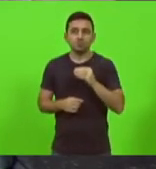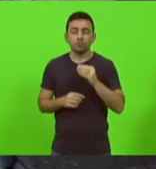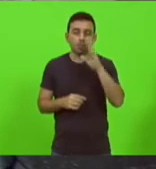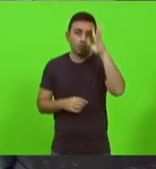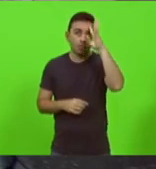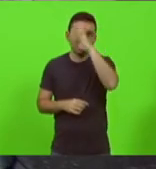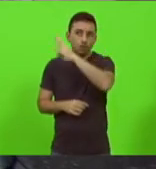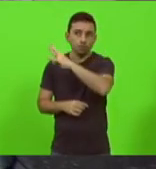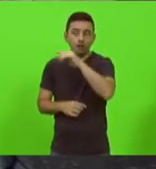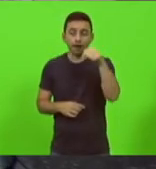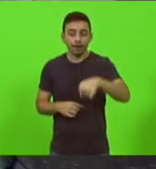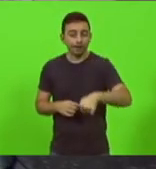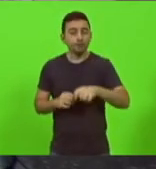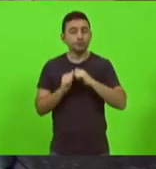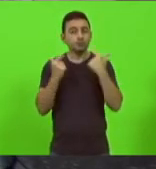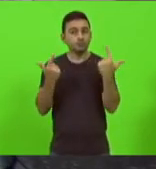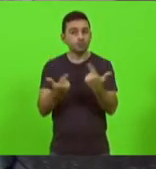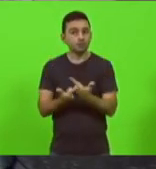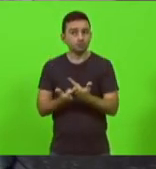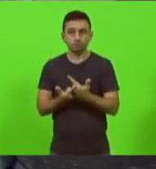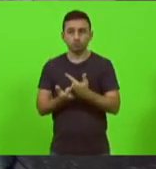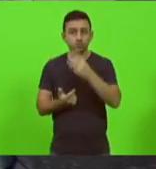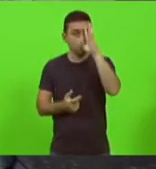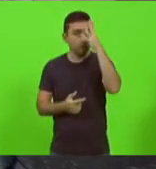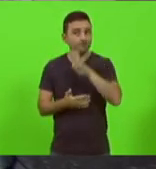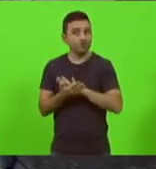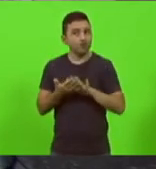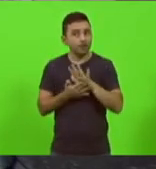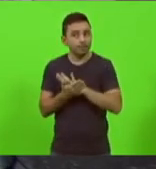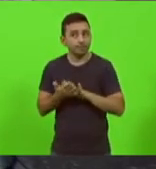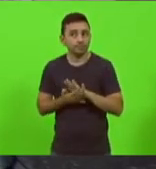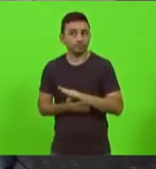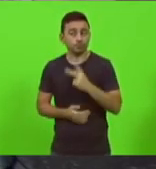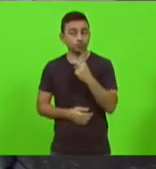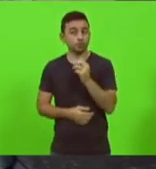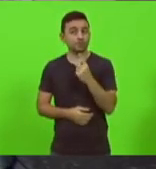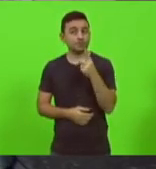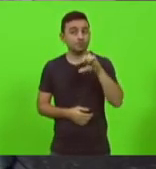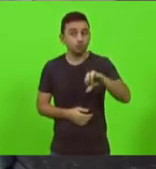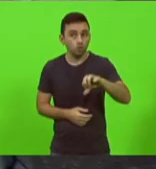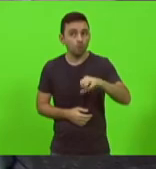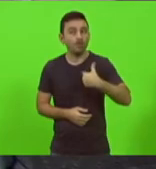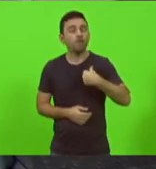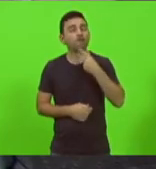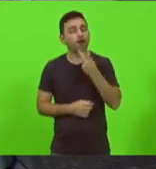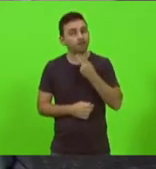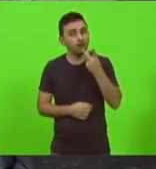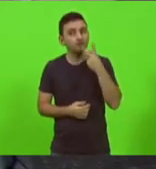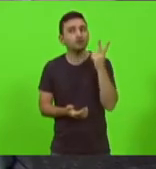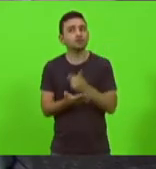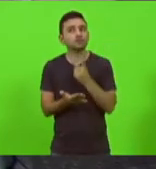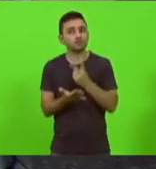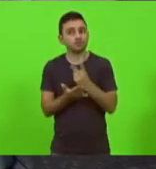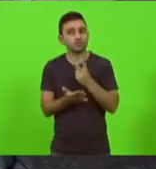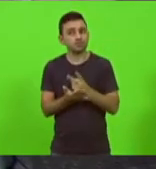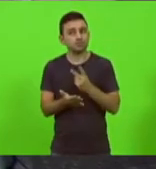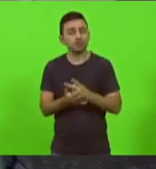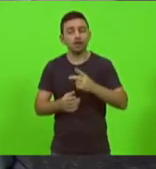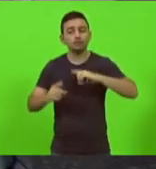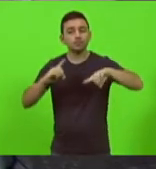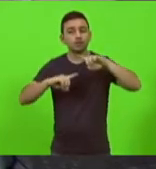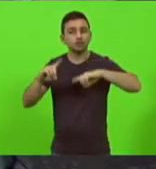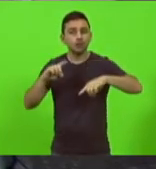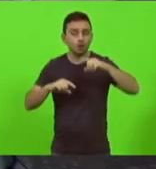que resolveu e não resolveu desde 2019 eu venho falando da questão da má administração do